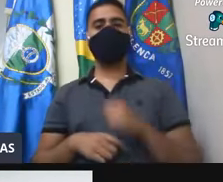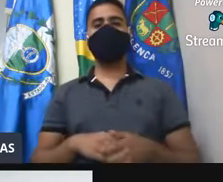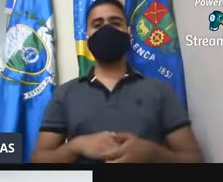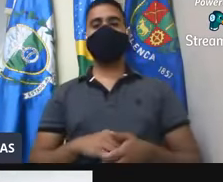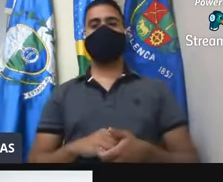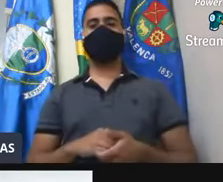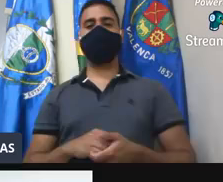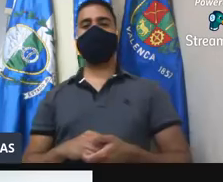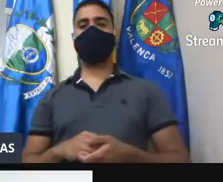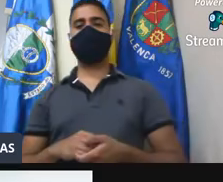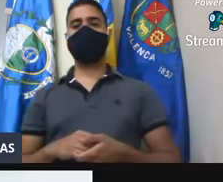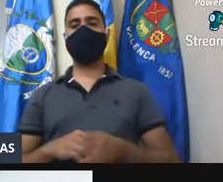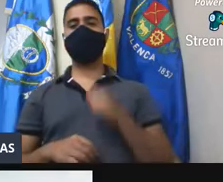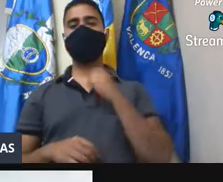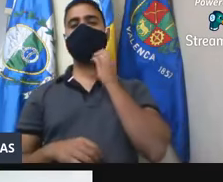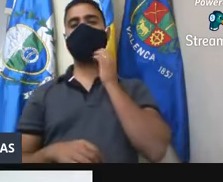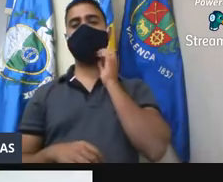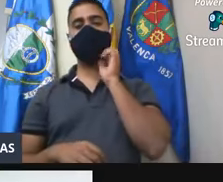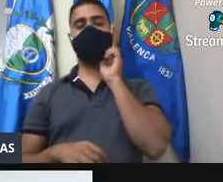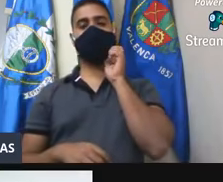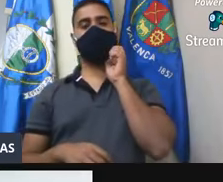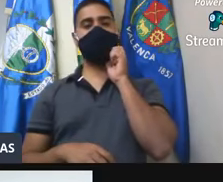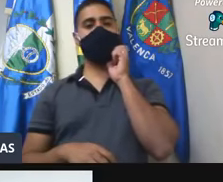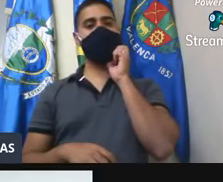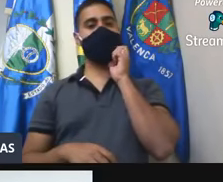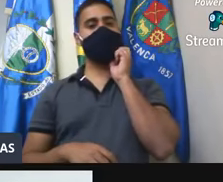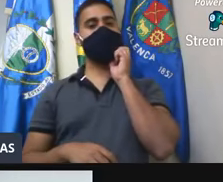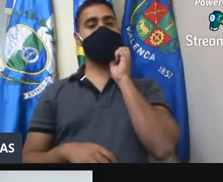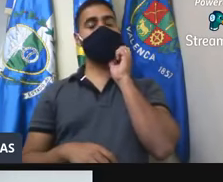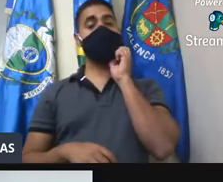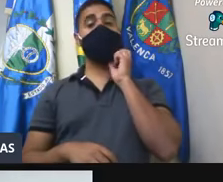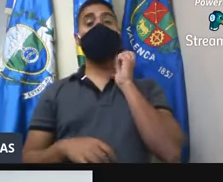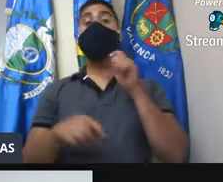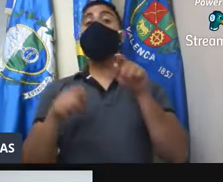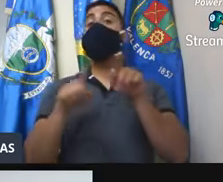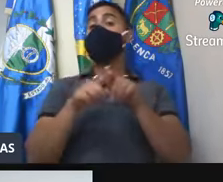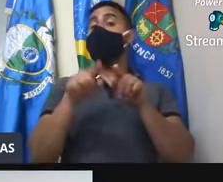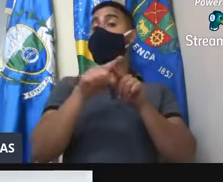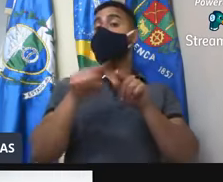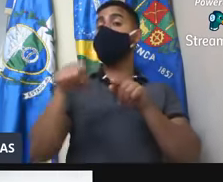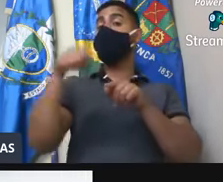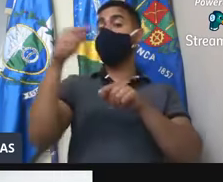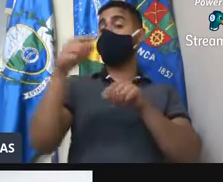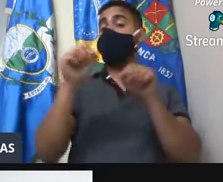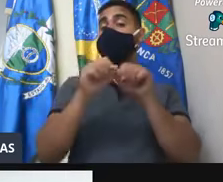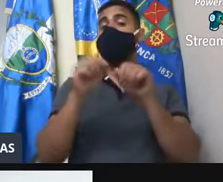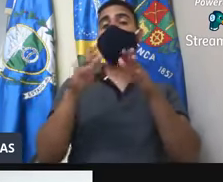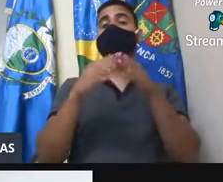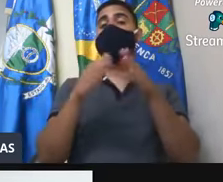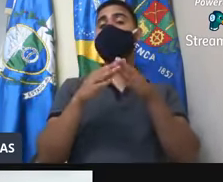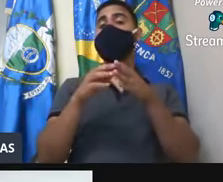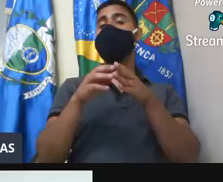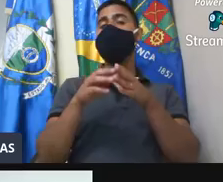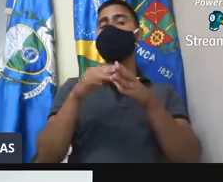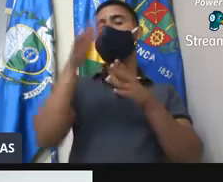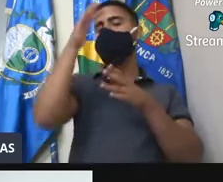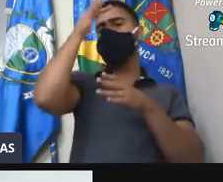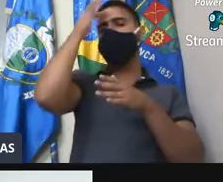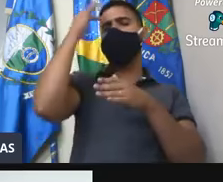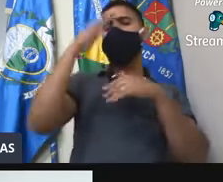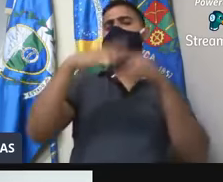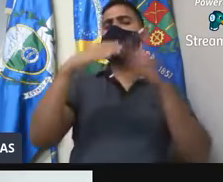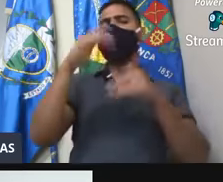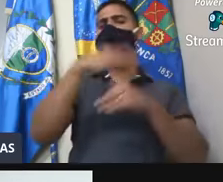do Rancho Novo, a gente vai fazer um requerimento na próxima sessão com relação aos agentes de saúde.